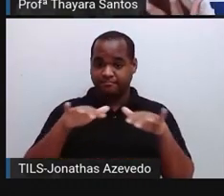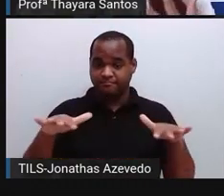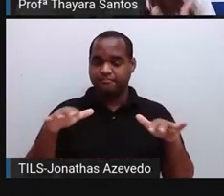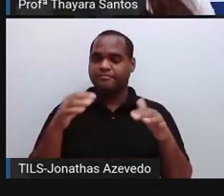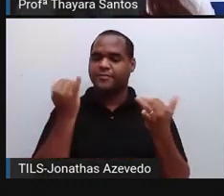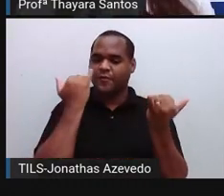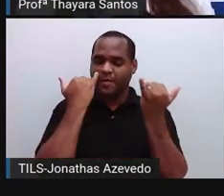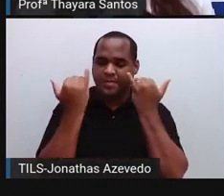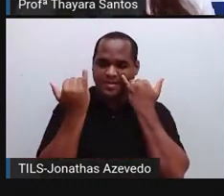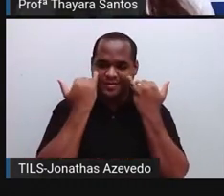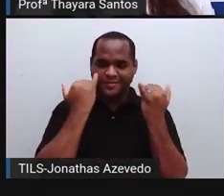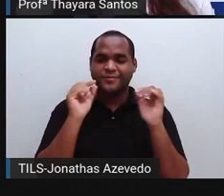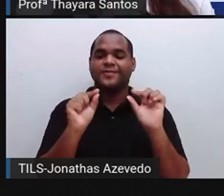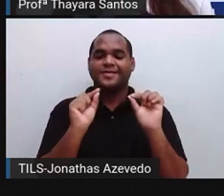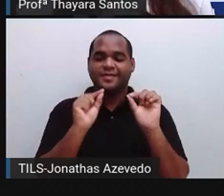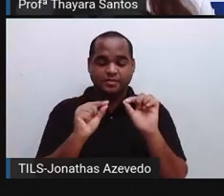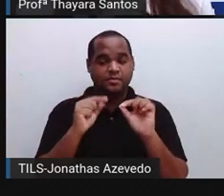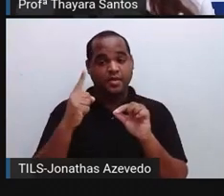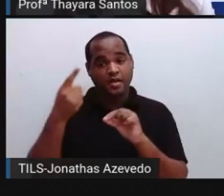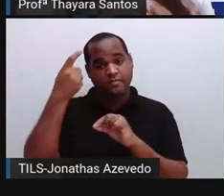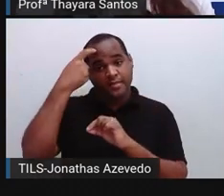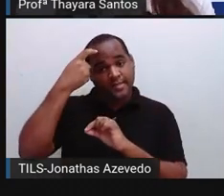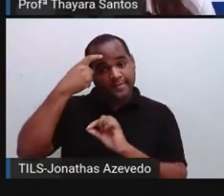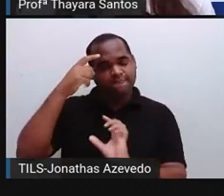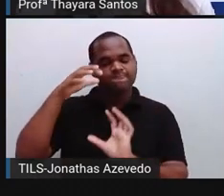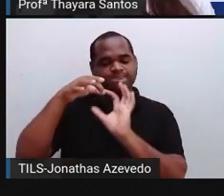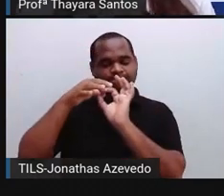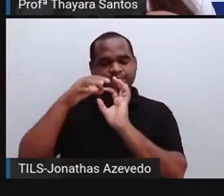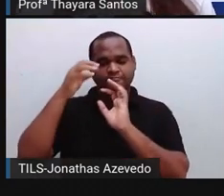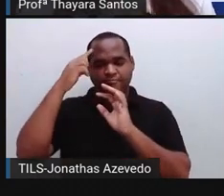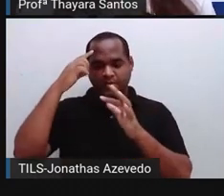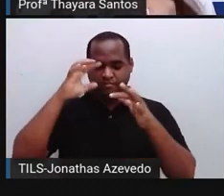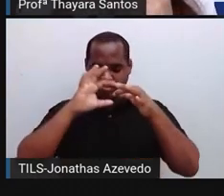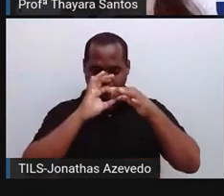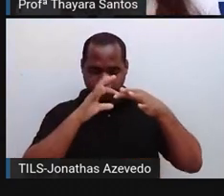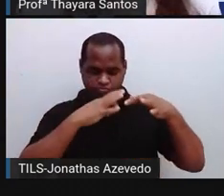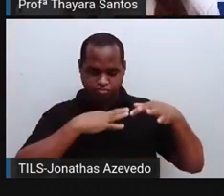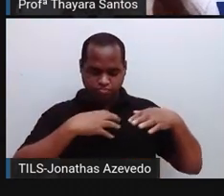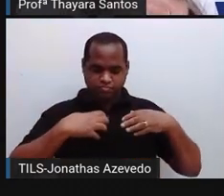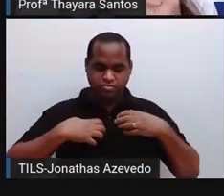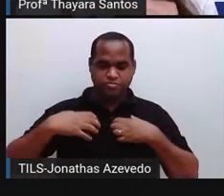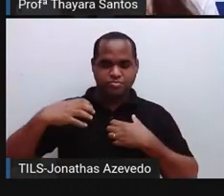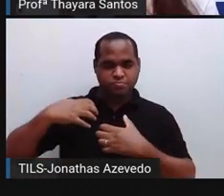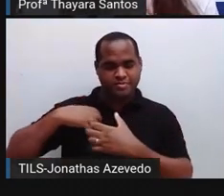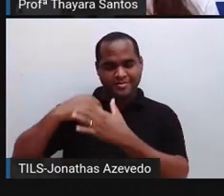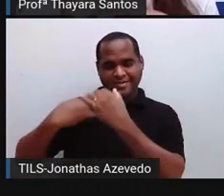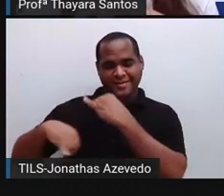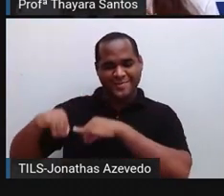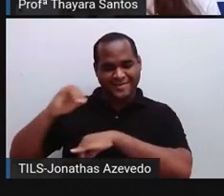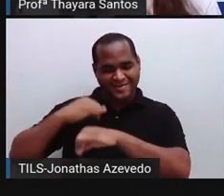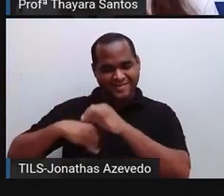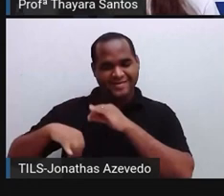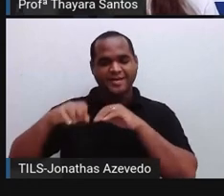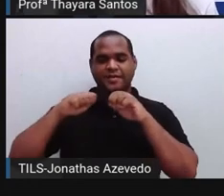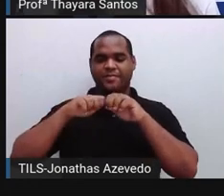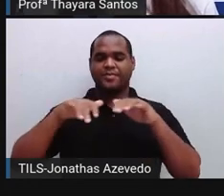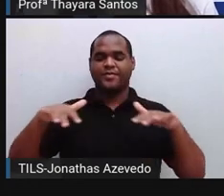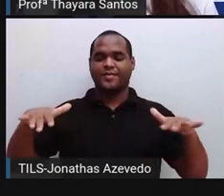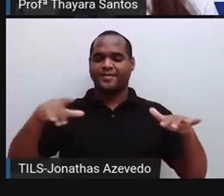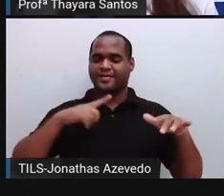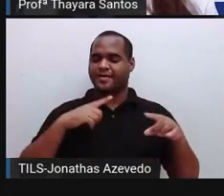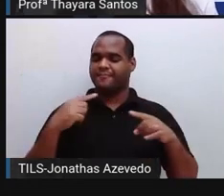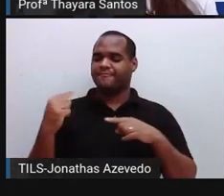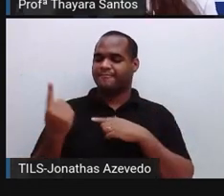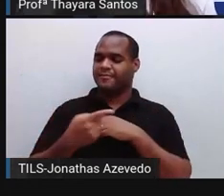informações, é o neurônio, em forma de neurotransmissores, que são substâncias químicas que são transmitidas entre esses